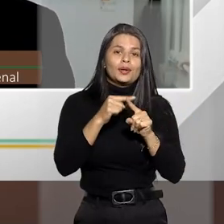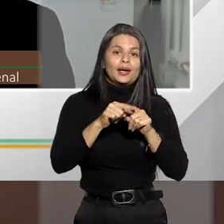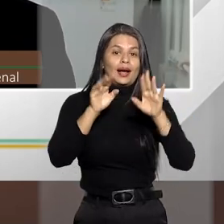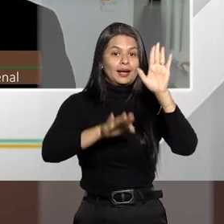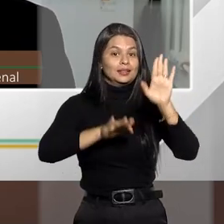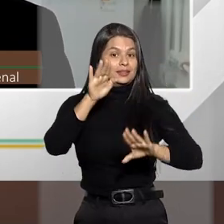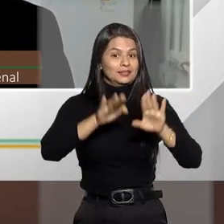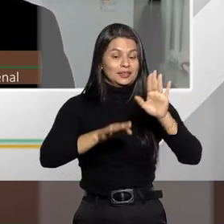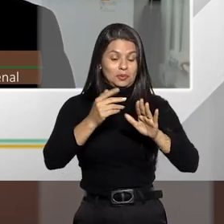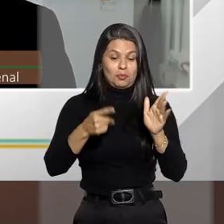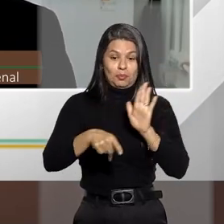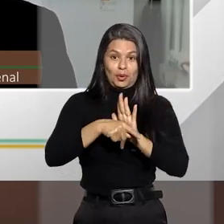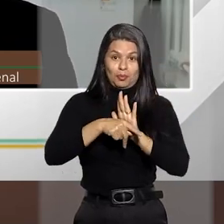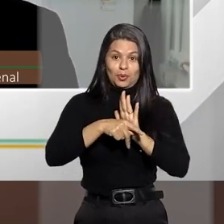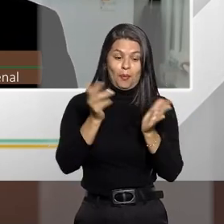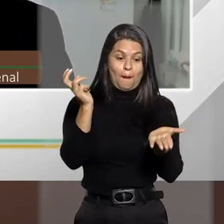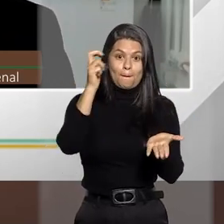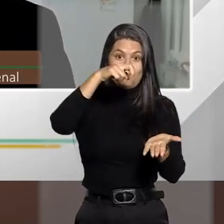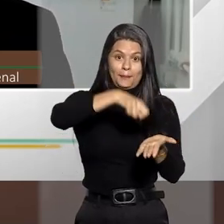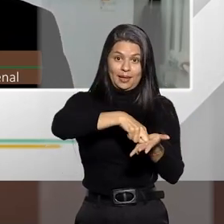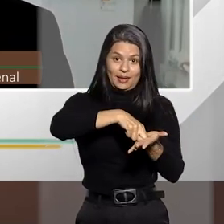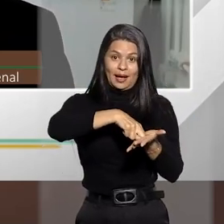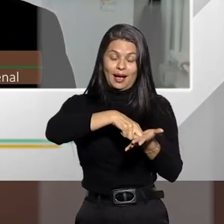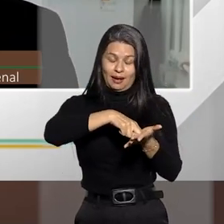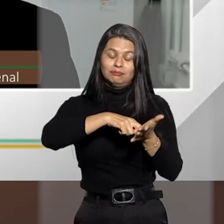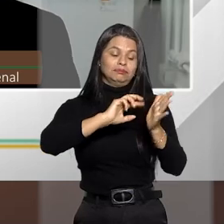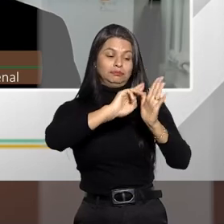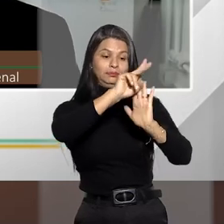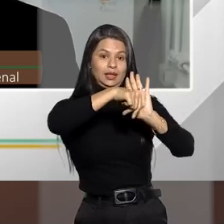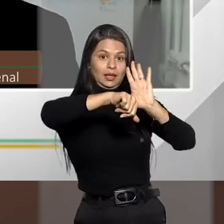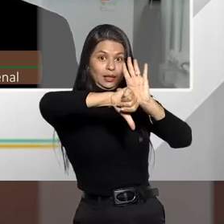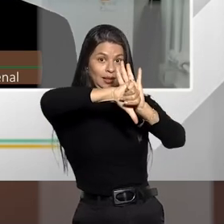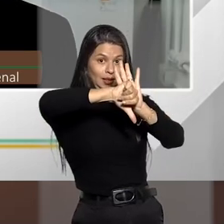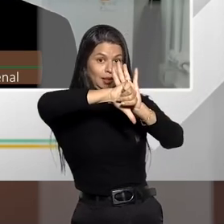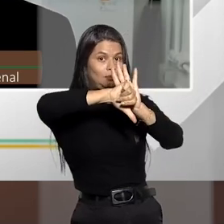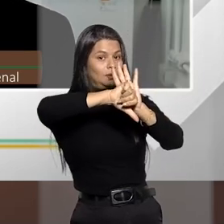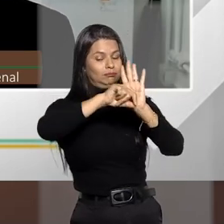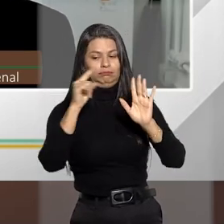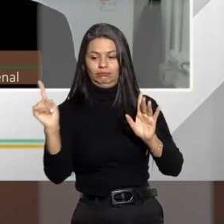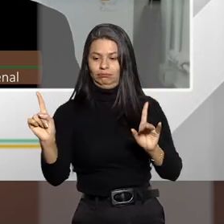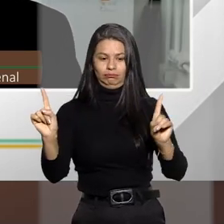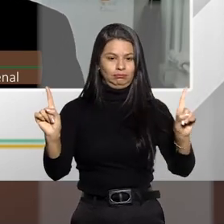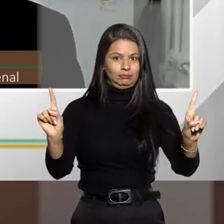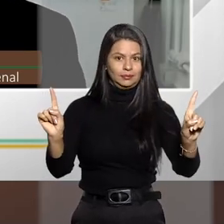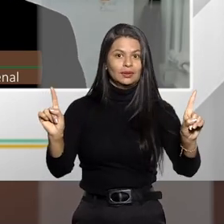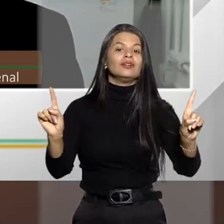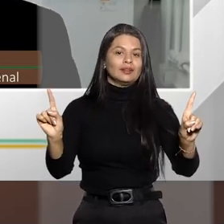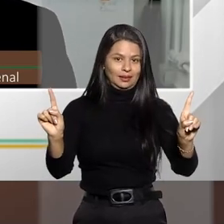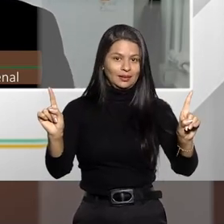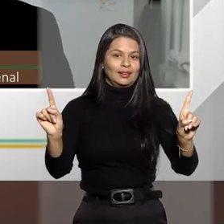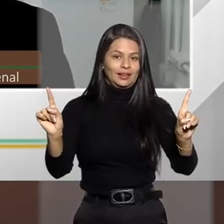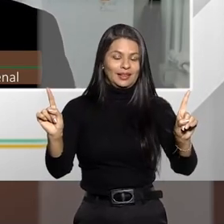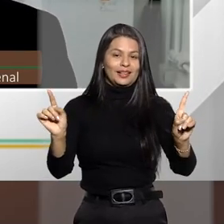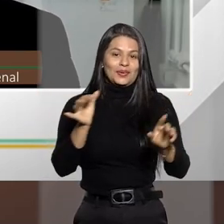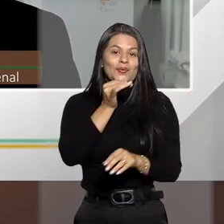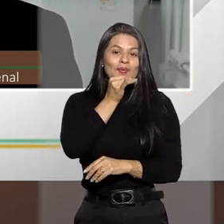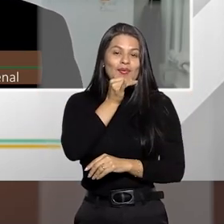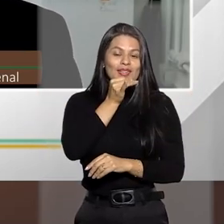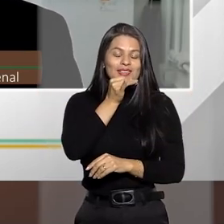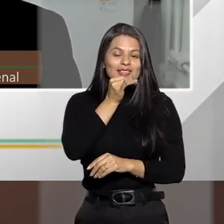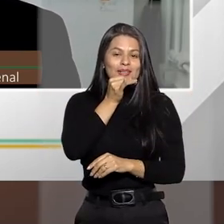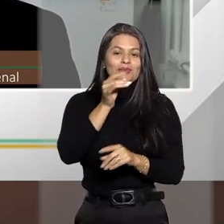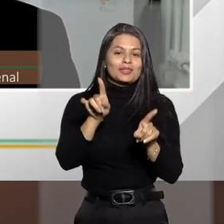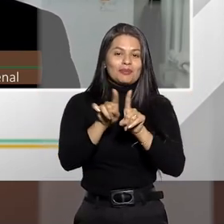ao mesmo tipo penal praticado em concurso de crimes, no caso, os dois homicídios. E ela também deu o exemplo aí, um exemplo